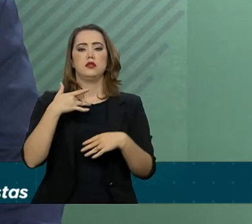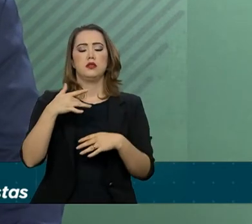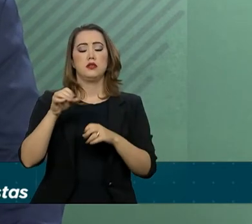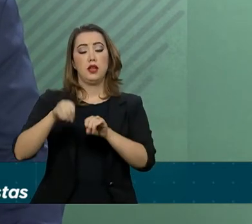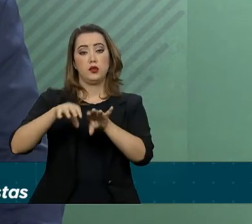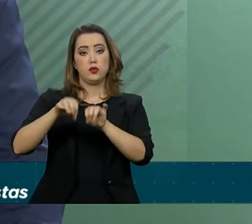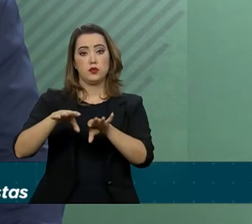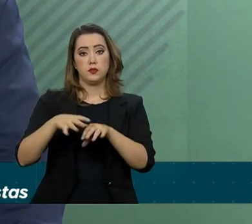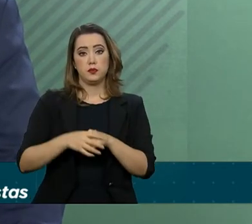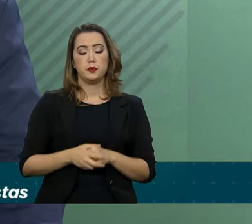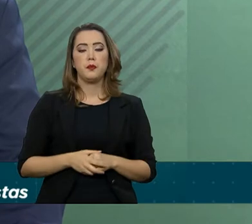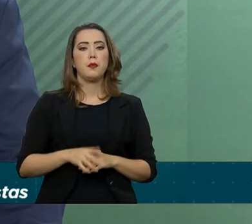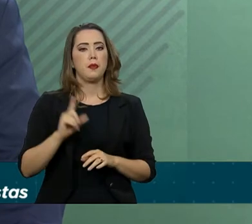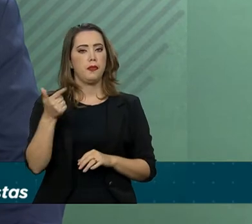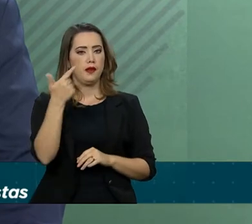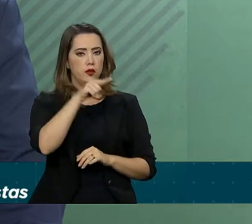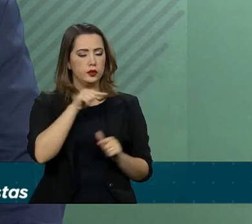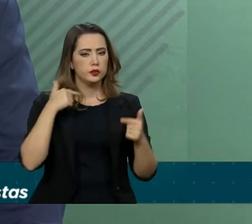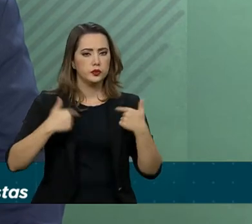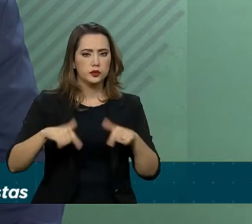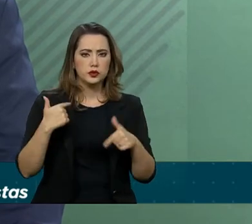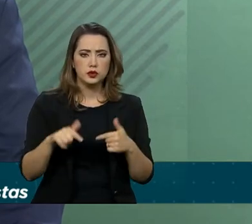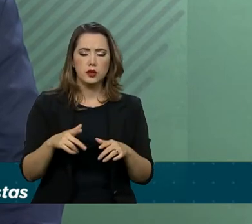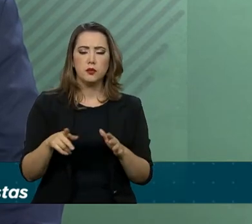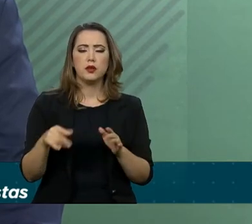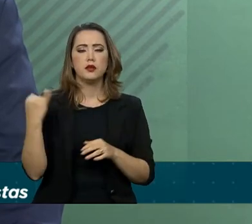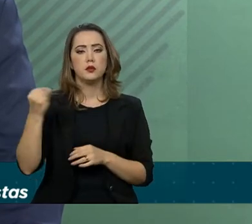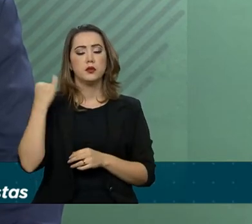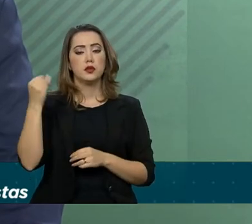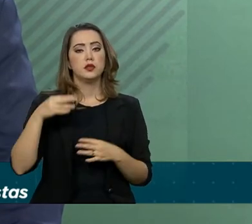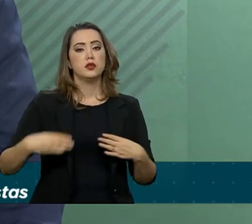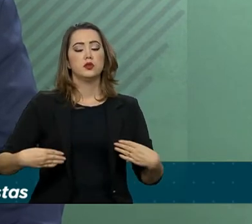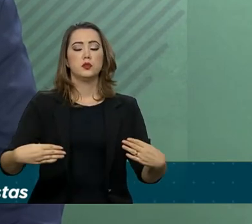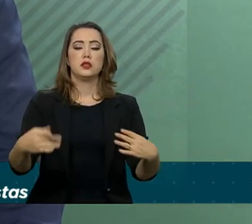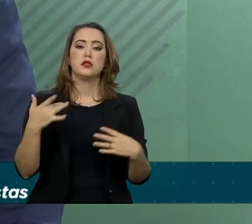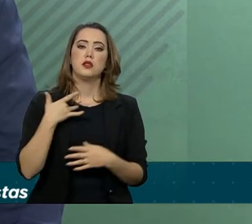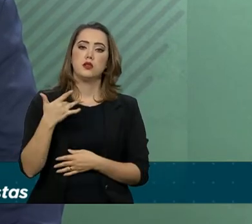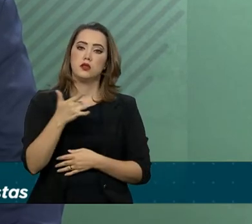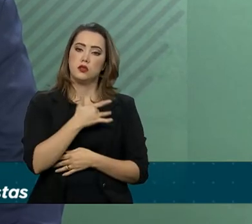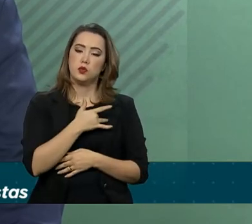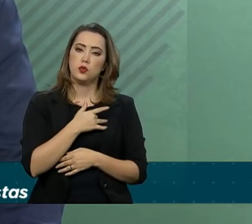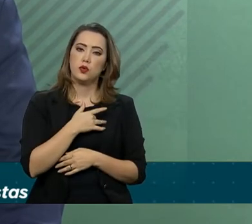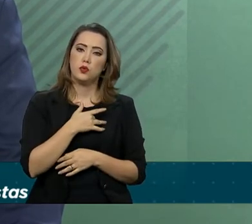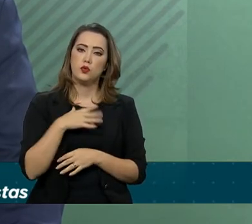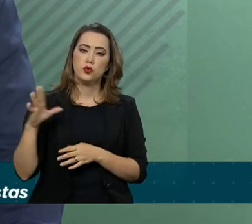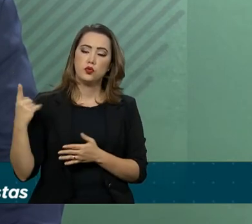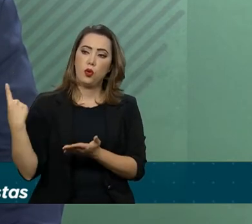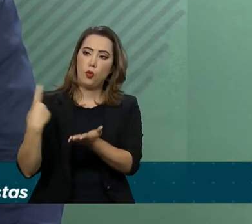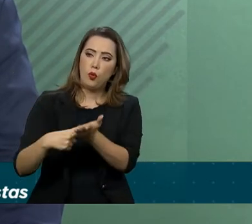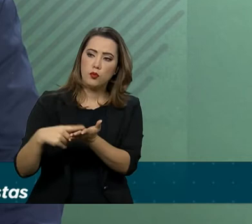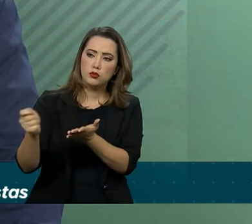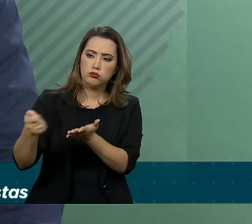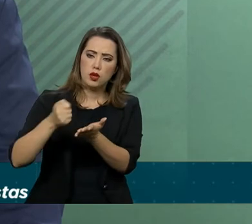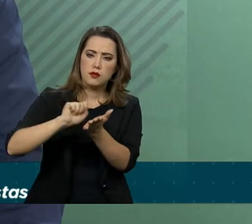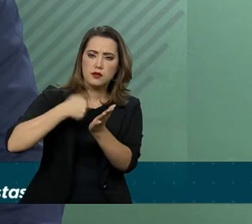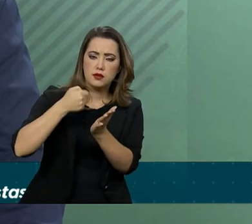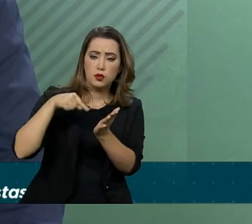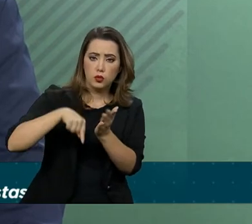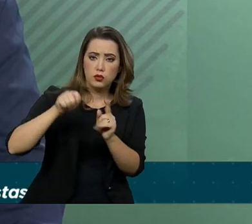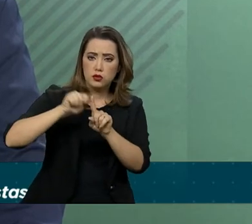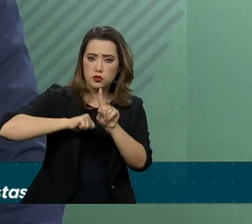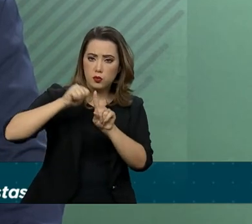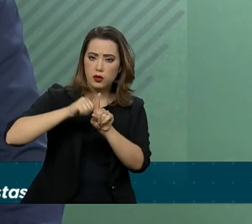Outra iniciativa do Ministério da Saúde é o credenciamento, a partir deste mês,